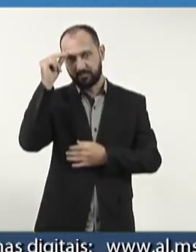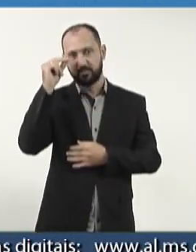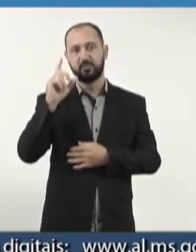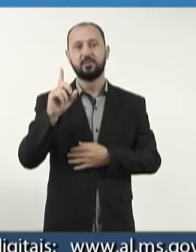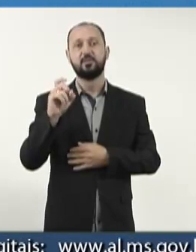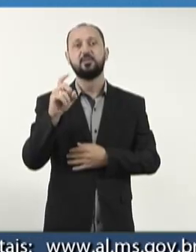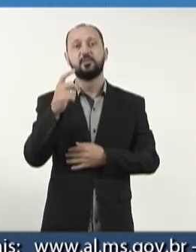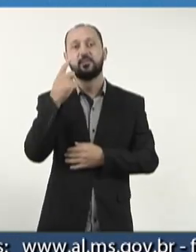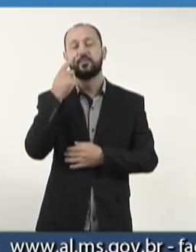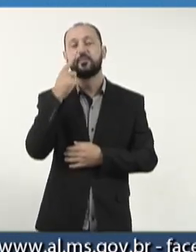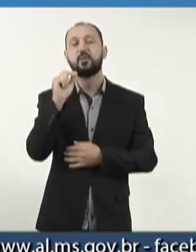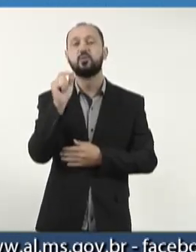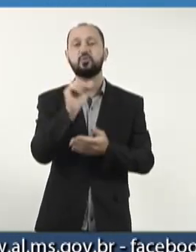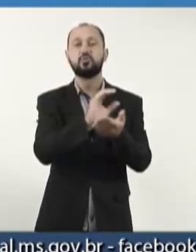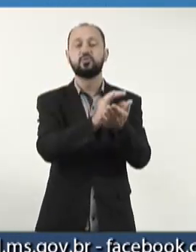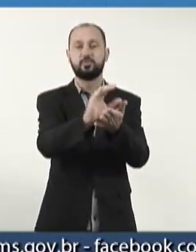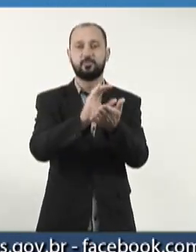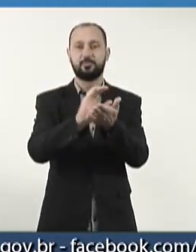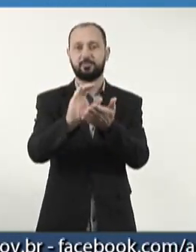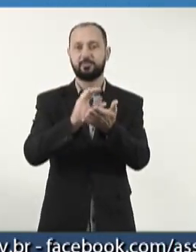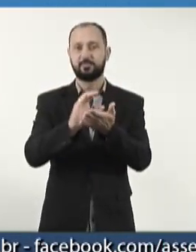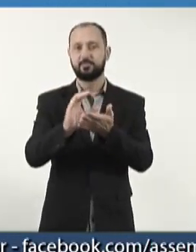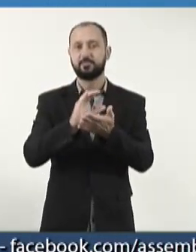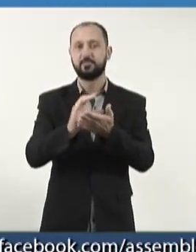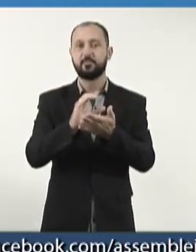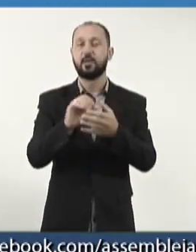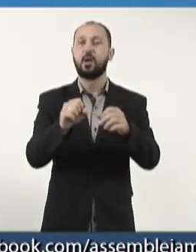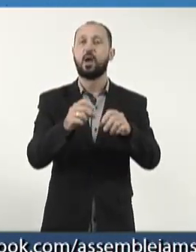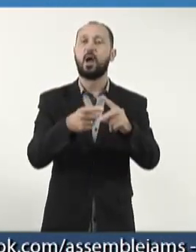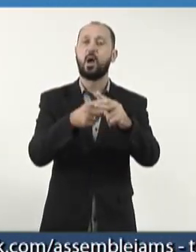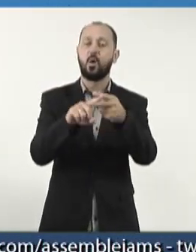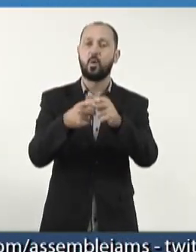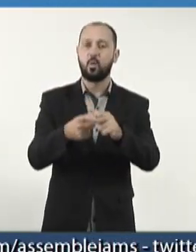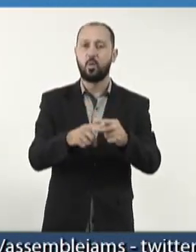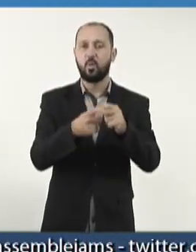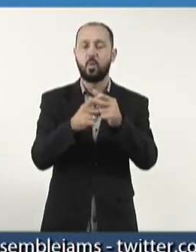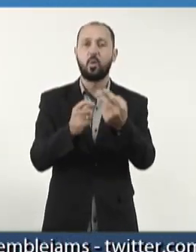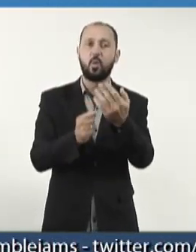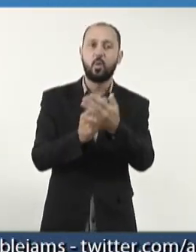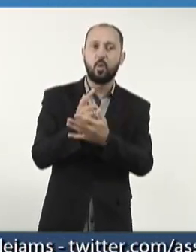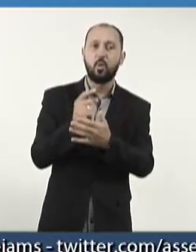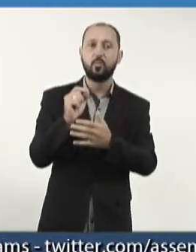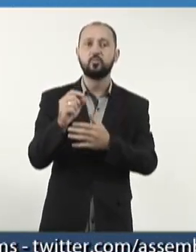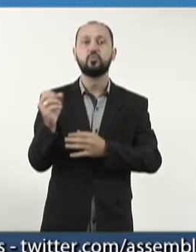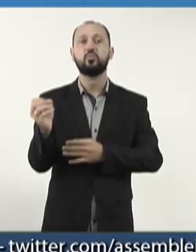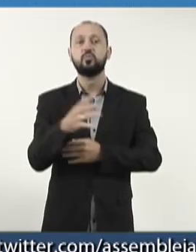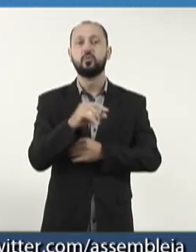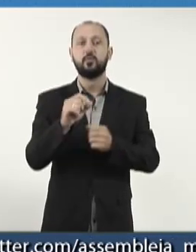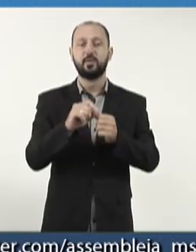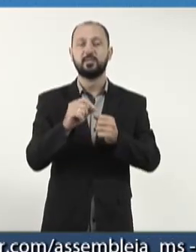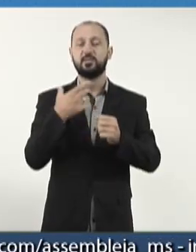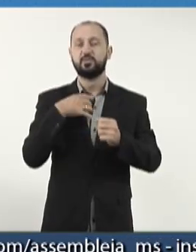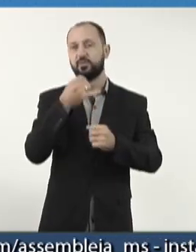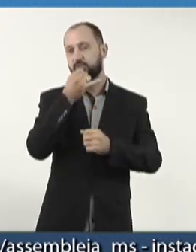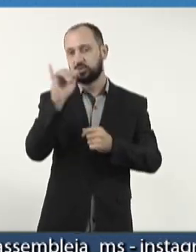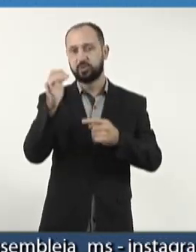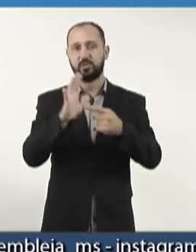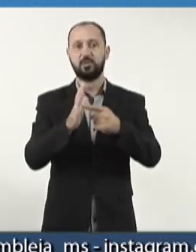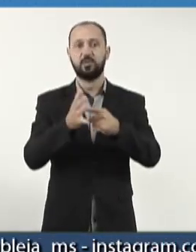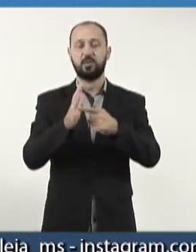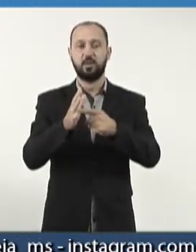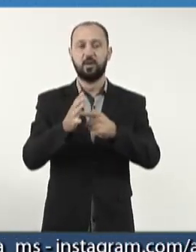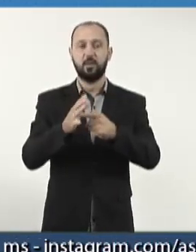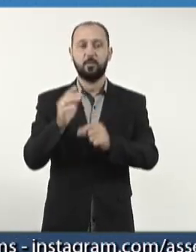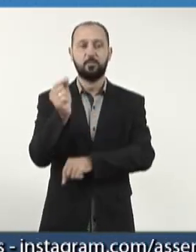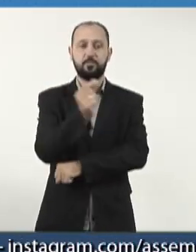solicitando a destinação de recursos para conserto ou mesmo aquisição de um novo gerador de energia para a